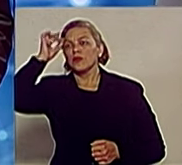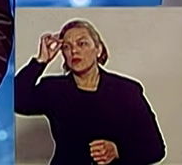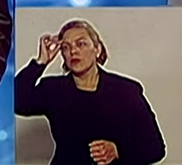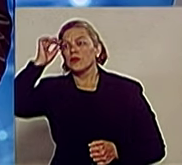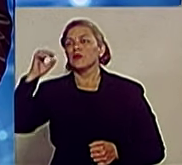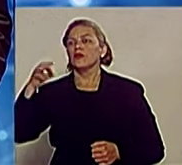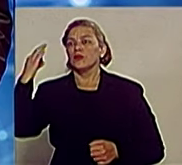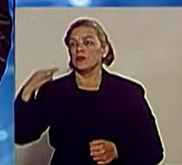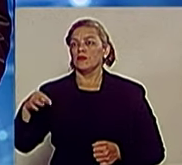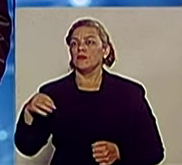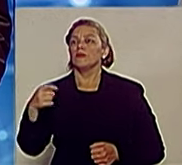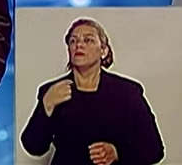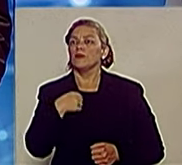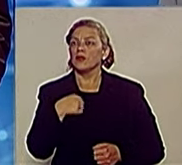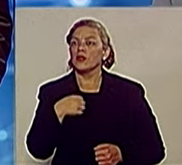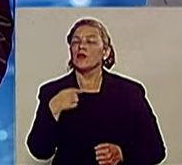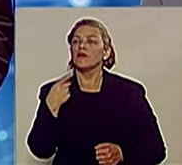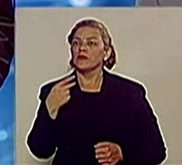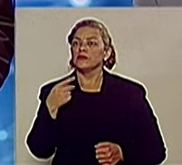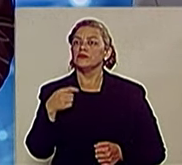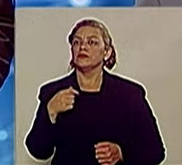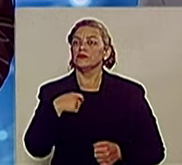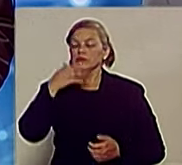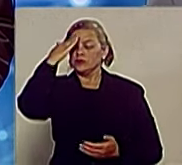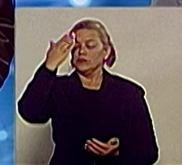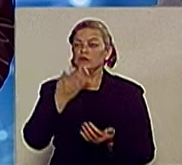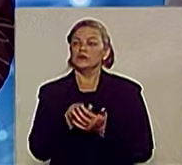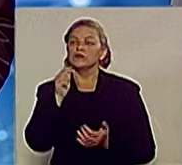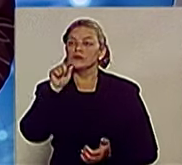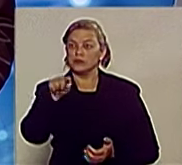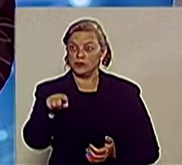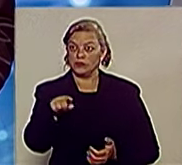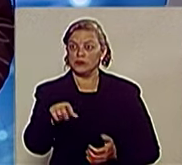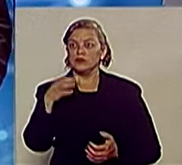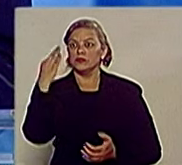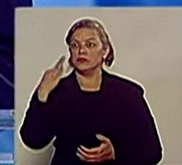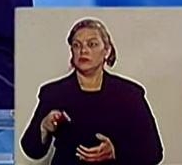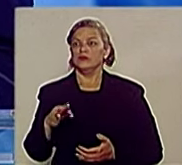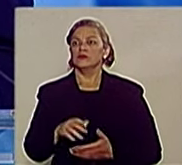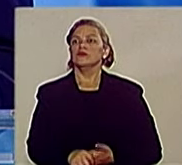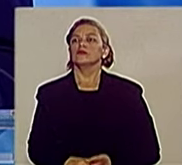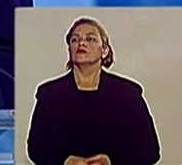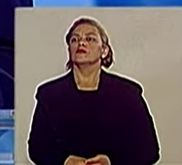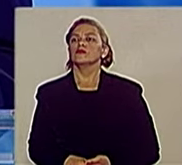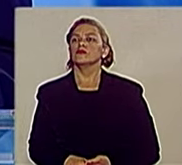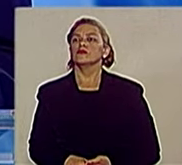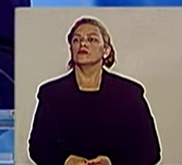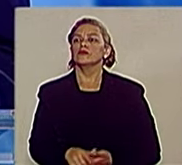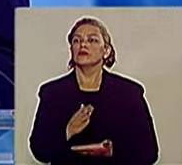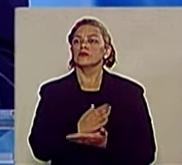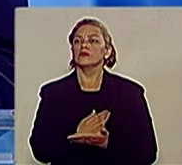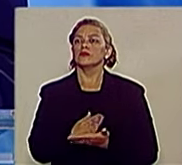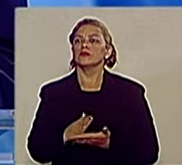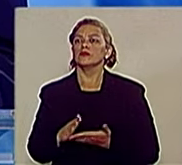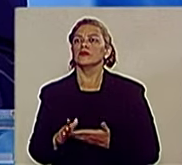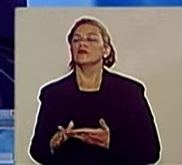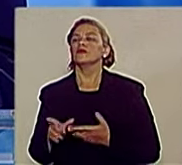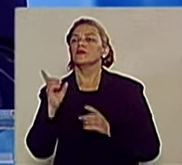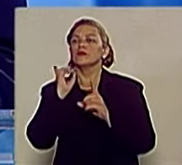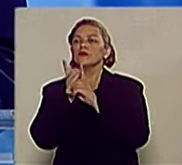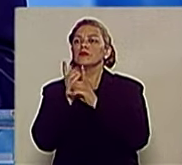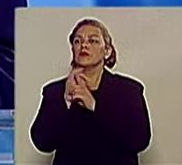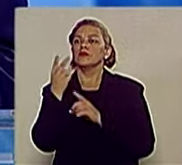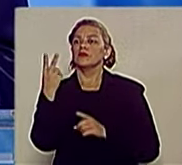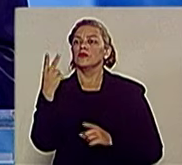prefeito, ele prometeu e agora vai ter que entregar. Esse é o compromisso que eu quero firmar com a população. Ok, candidato, seguimos com o nosso debate. Temos ainda dois